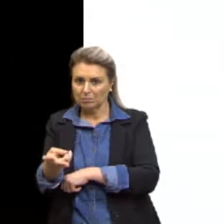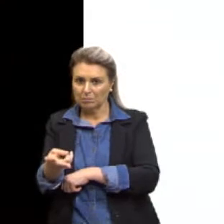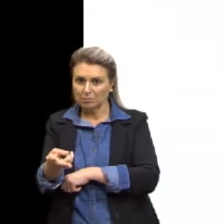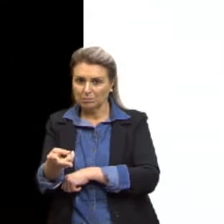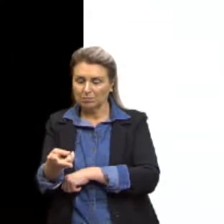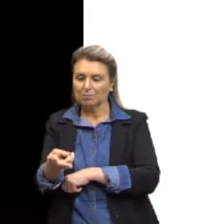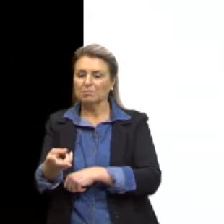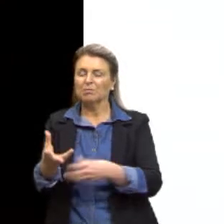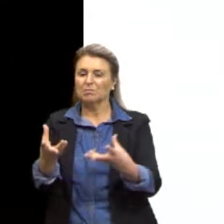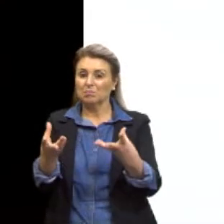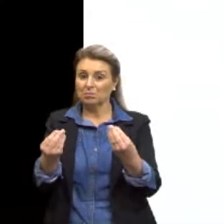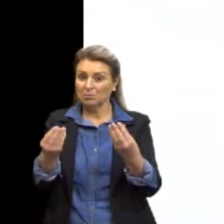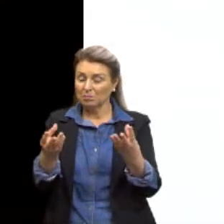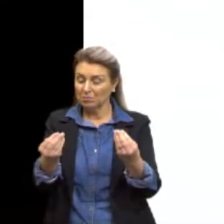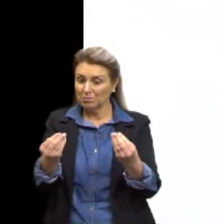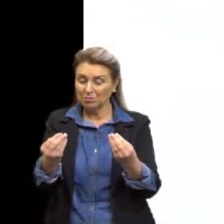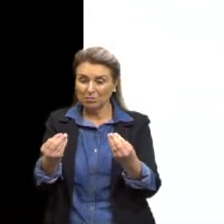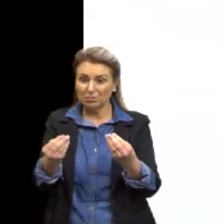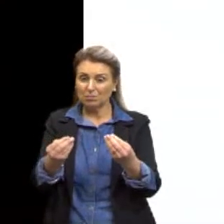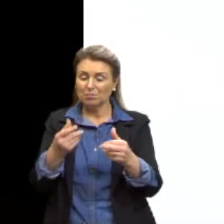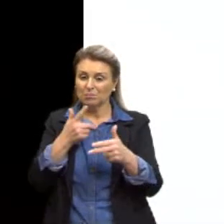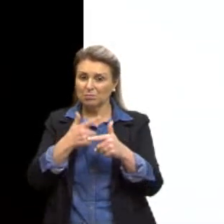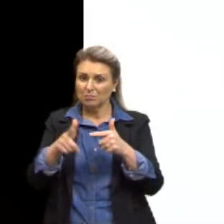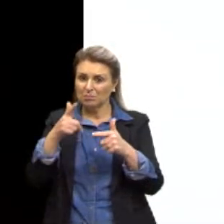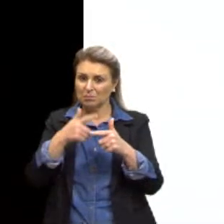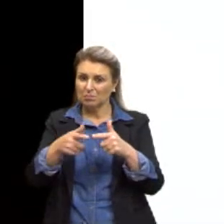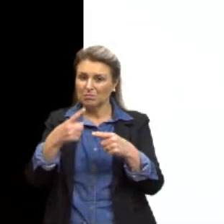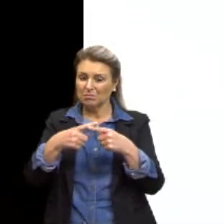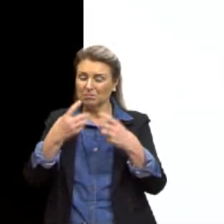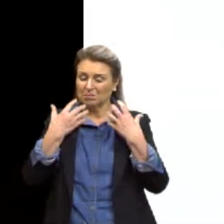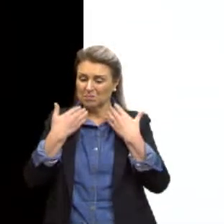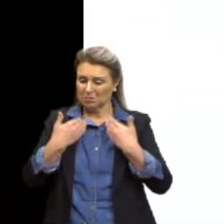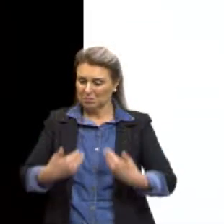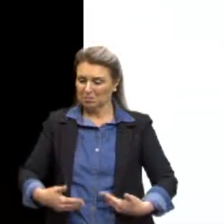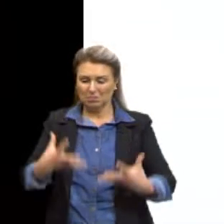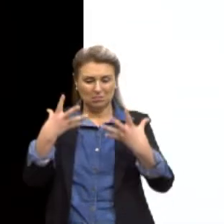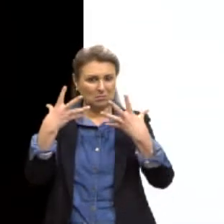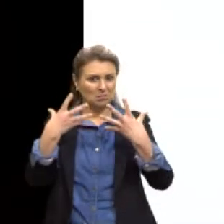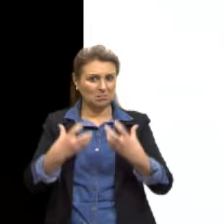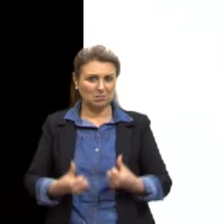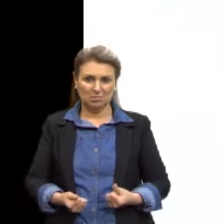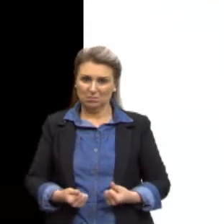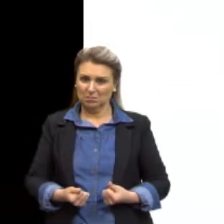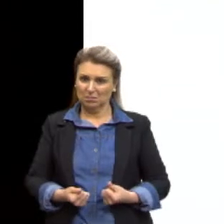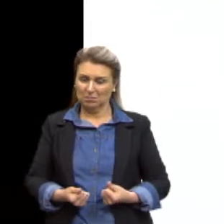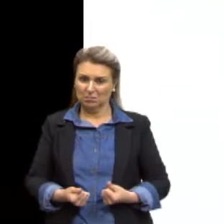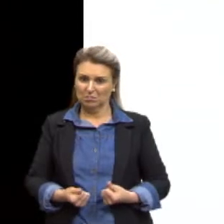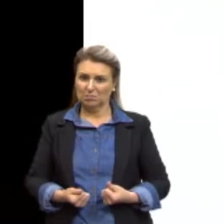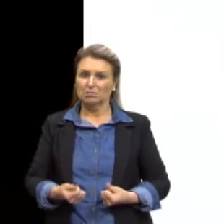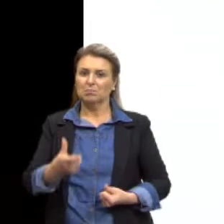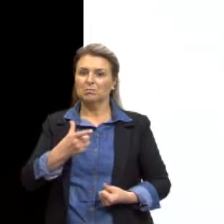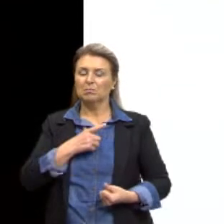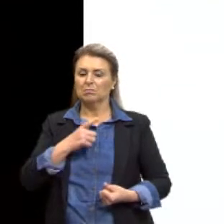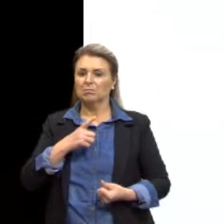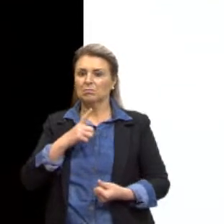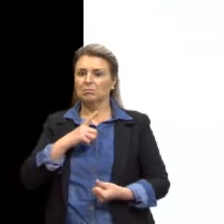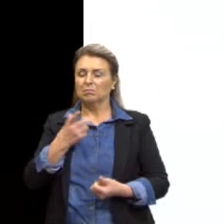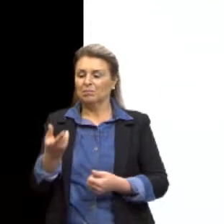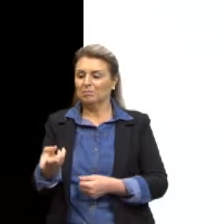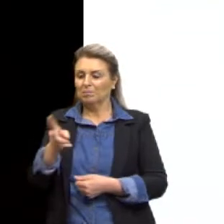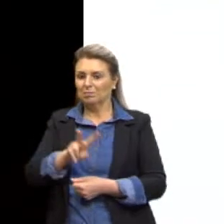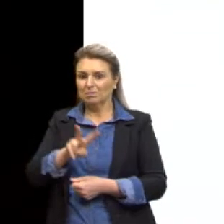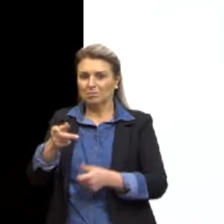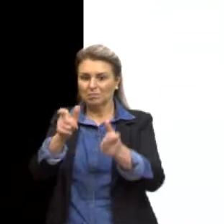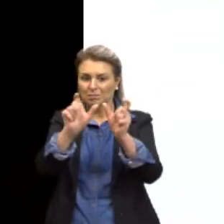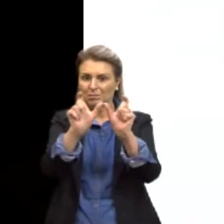muitos problemas devido à rejeição pelos receptores. O autotransplante pode